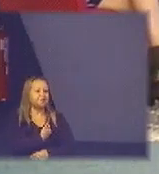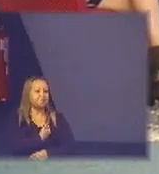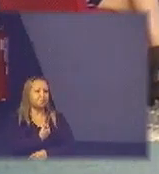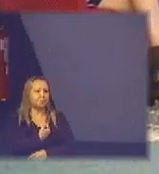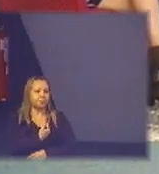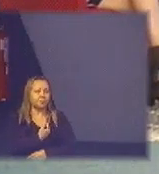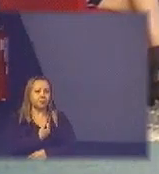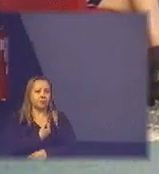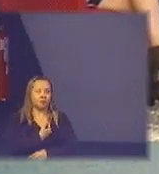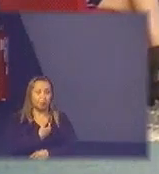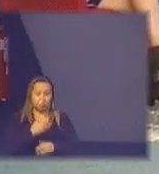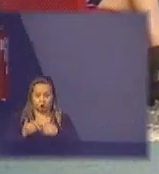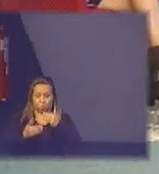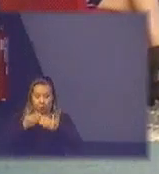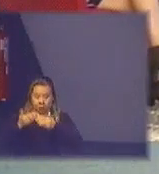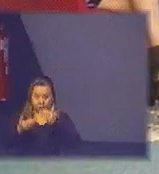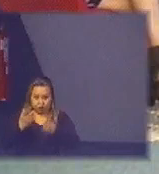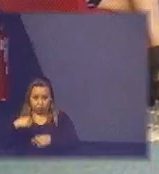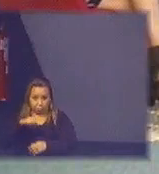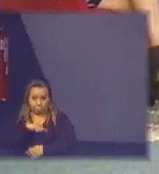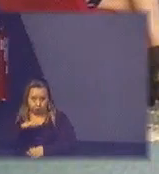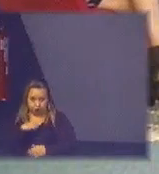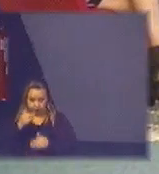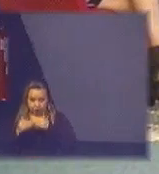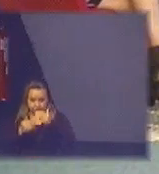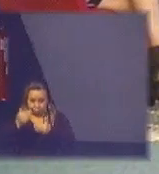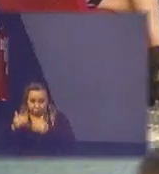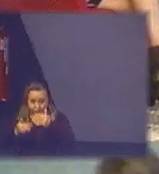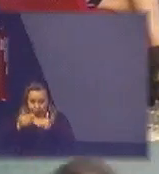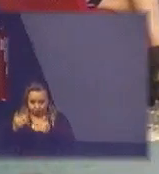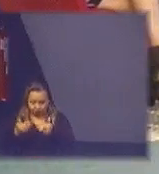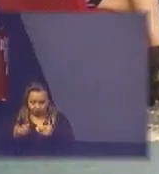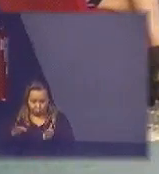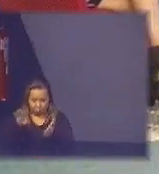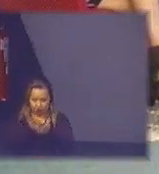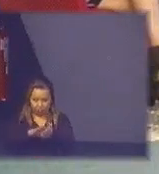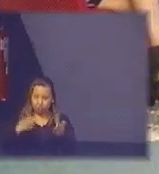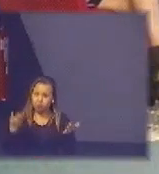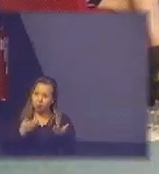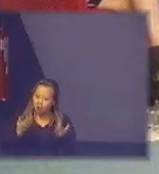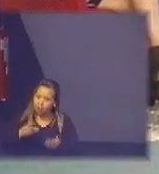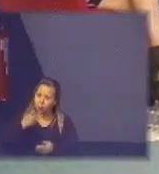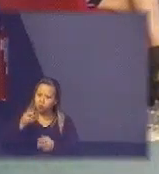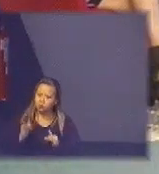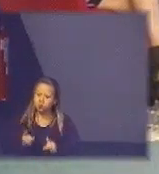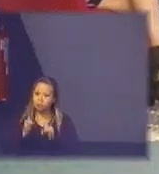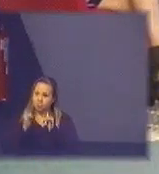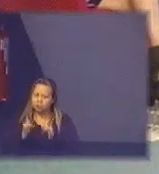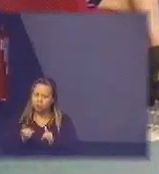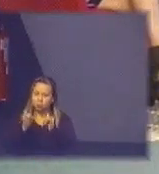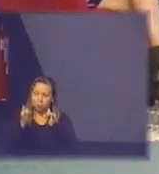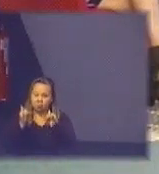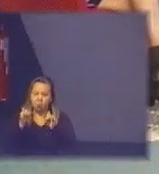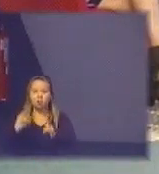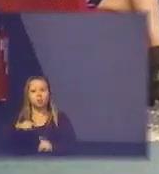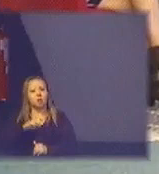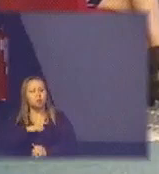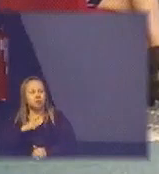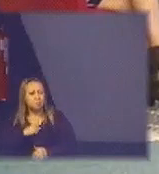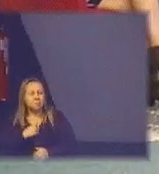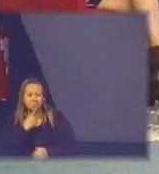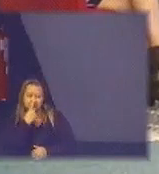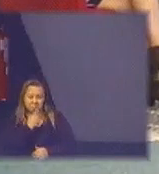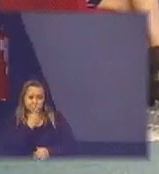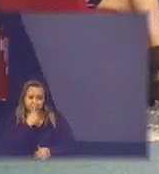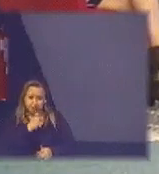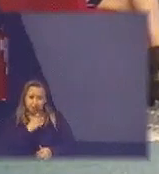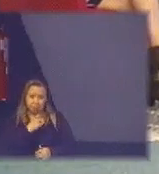digamos assim a evolução que nós tivemos no progresso humano fez com nós chegamos nesse ponto hoje no eletroeletrônico nós temos muito resíduo eletroeletrônico